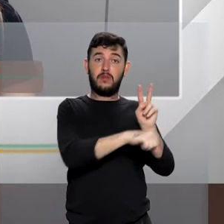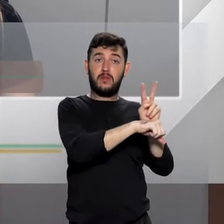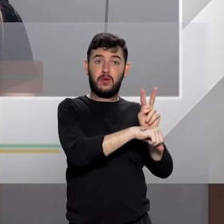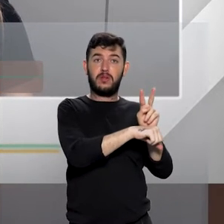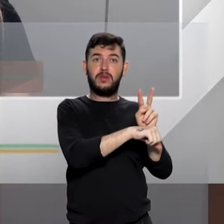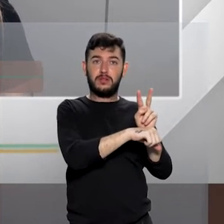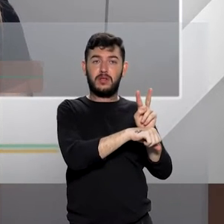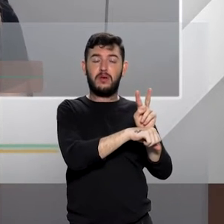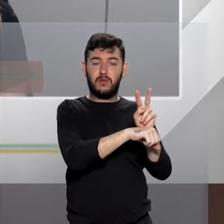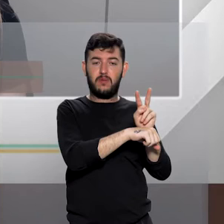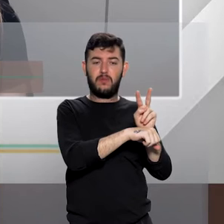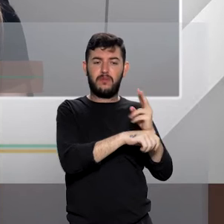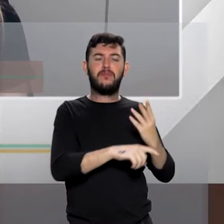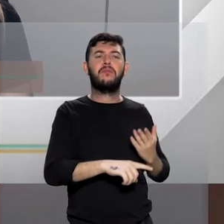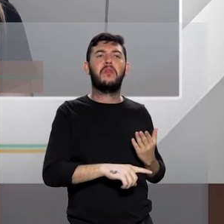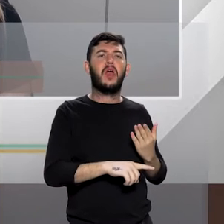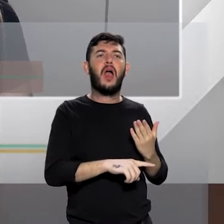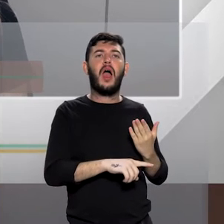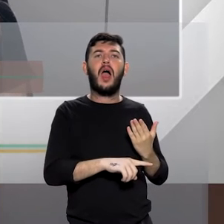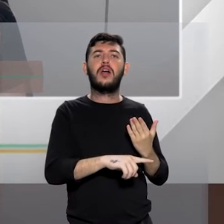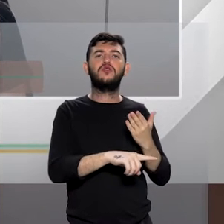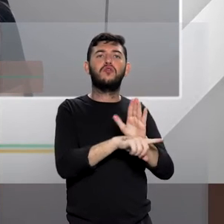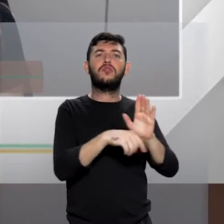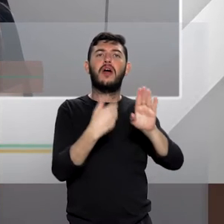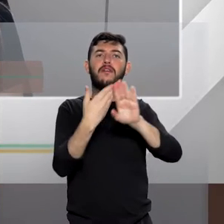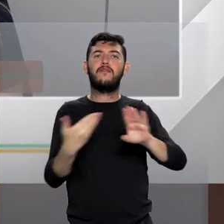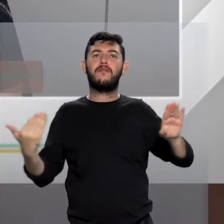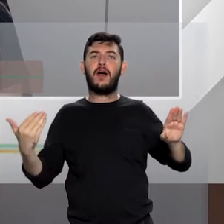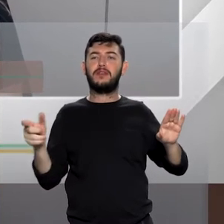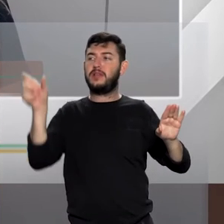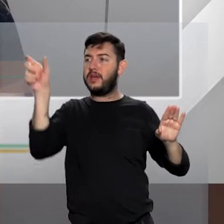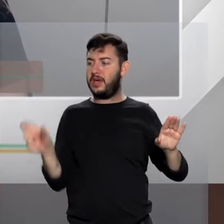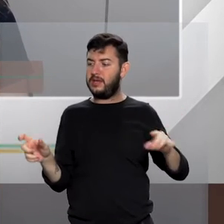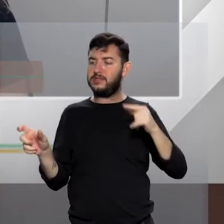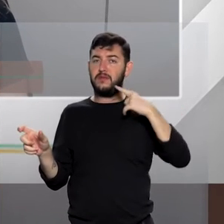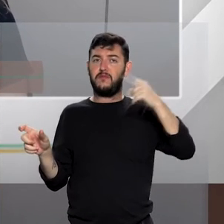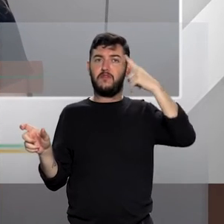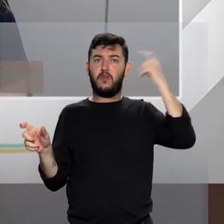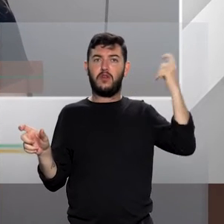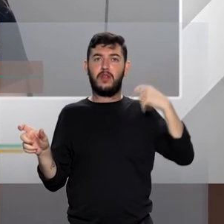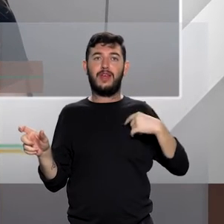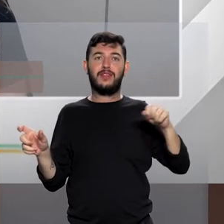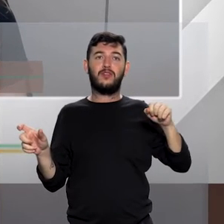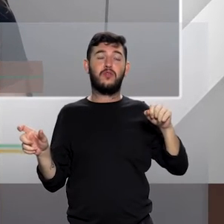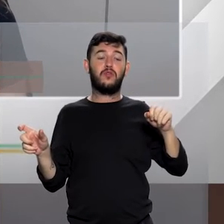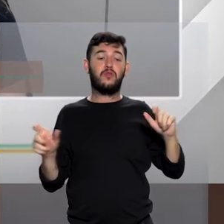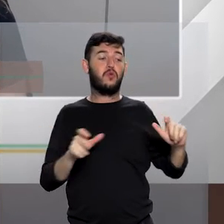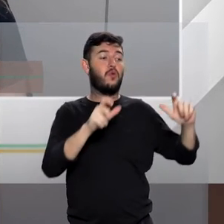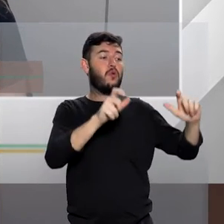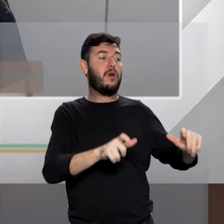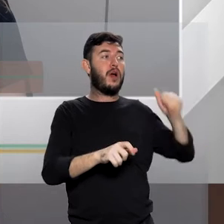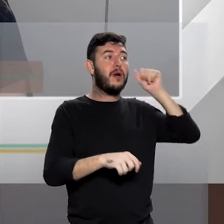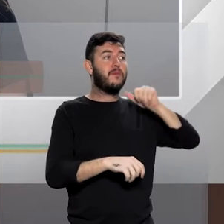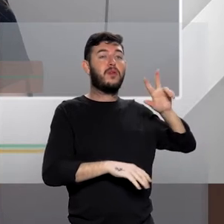desses ambientes sociais que a mulher se encontra. Então, nós temos aí uma